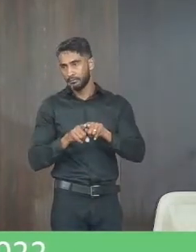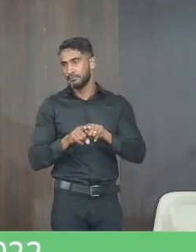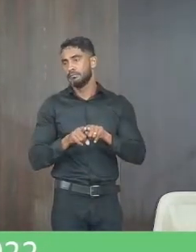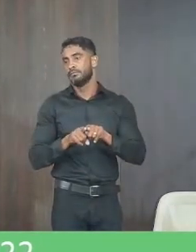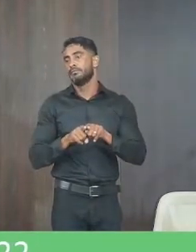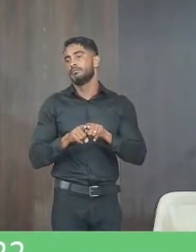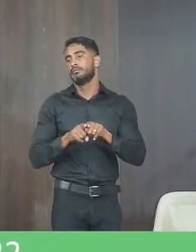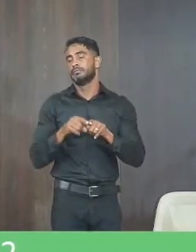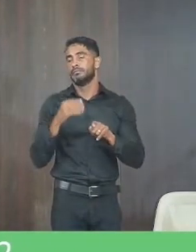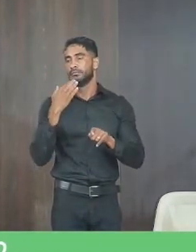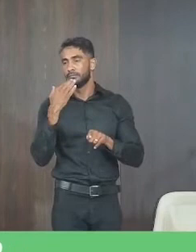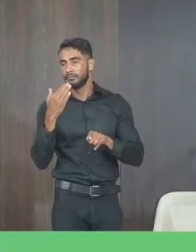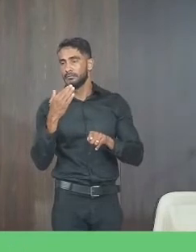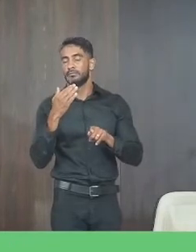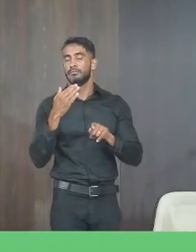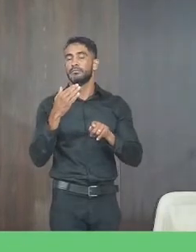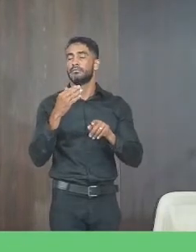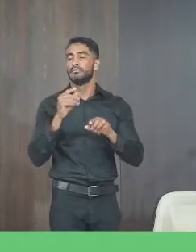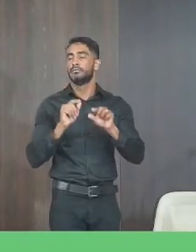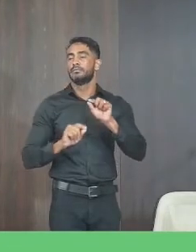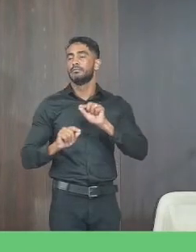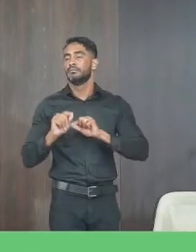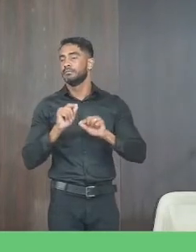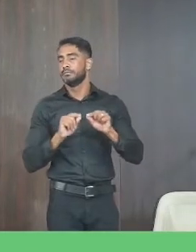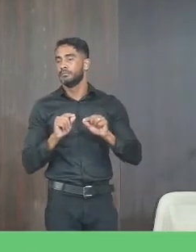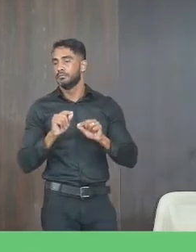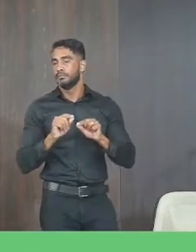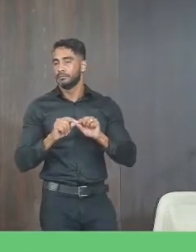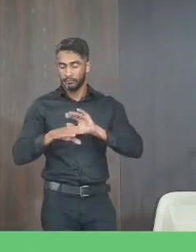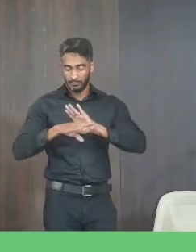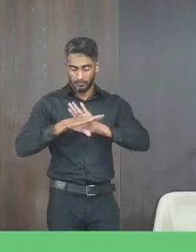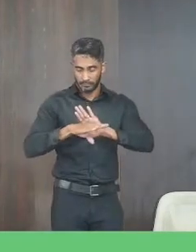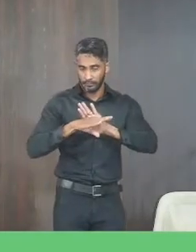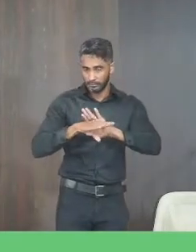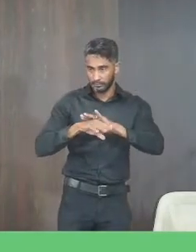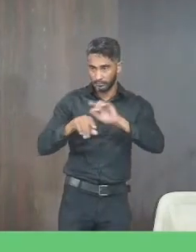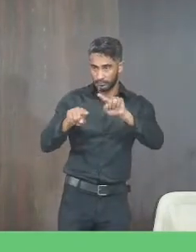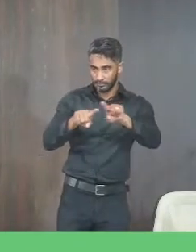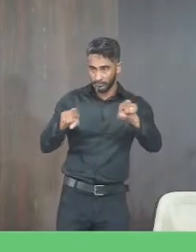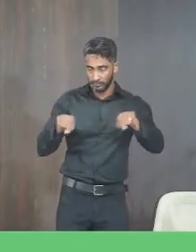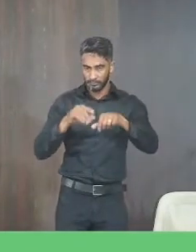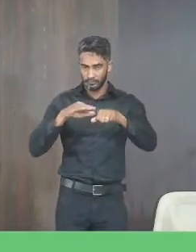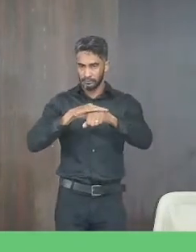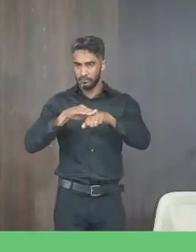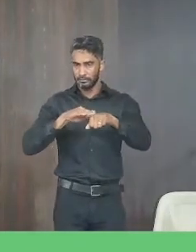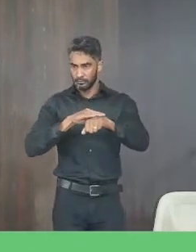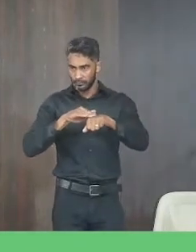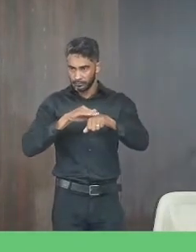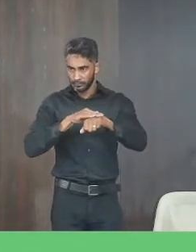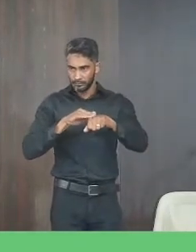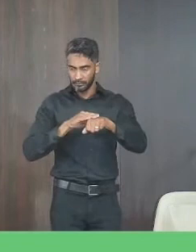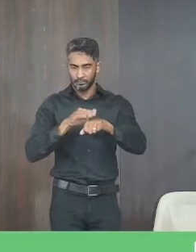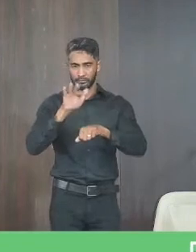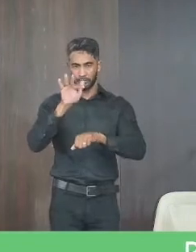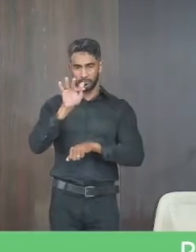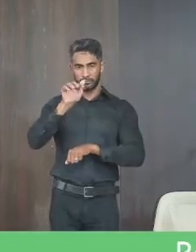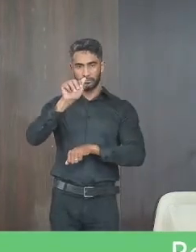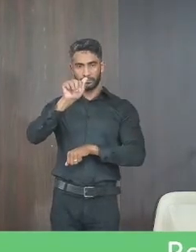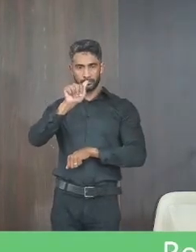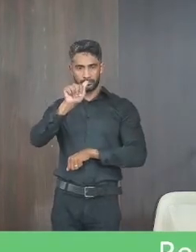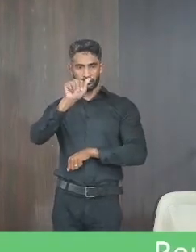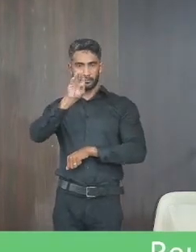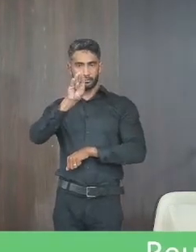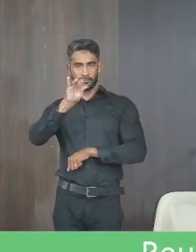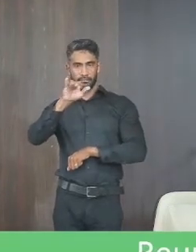solicitado para ver a situação das auxiliares de classe estivemos também conversando com o Fábio Cantuária